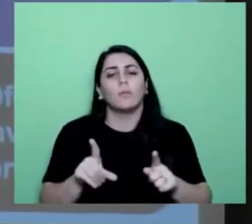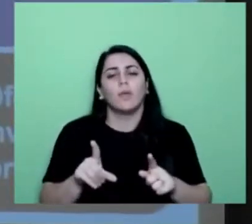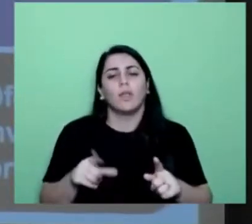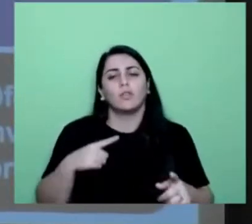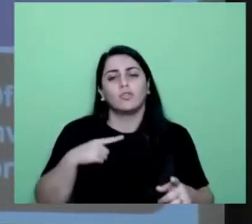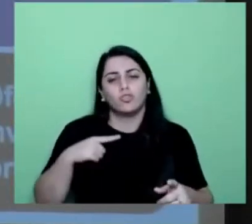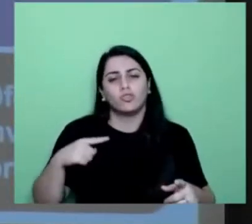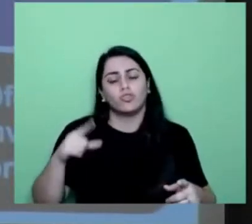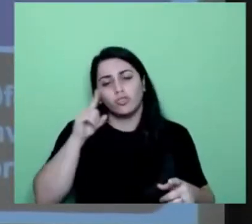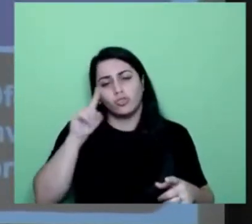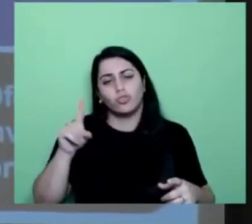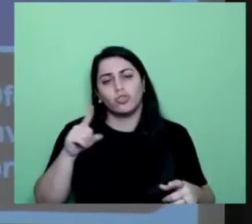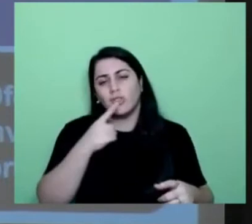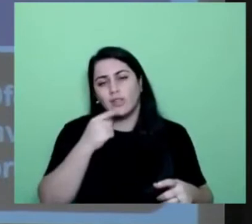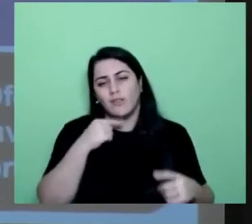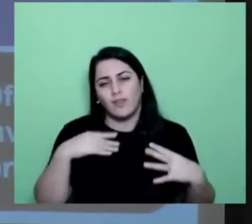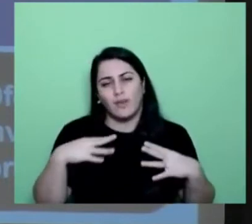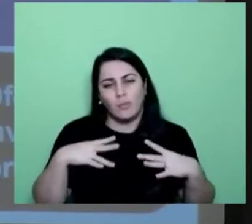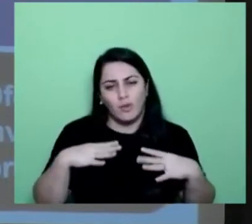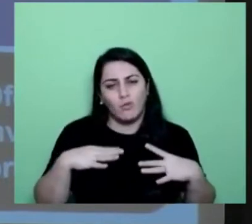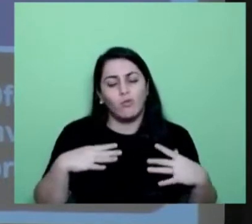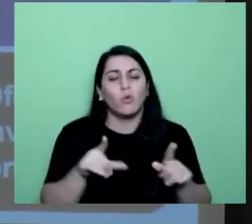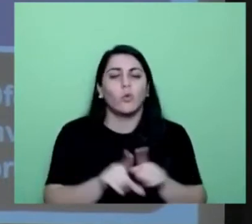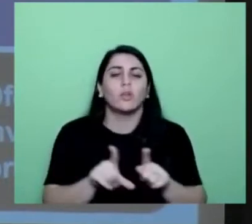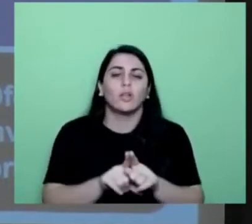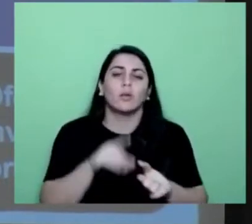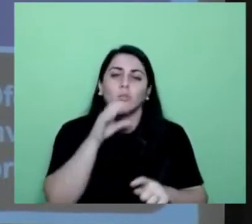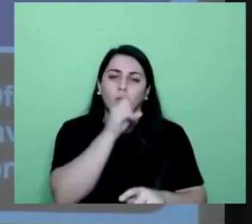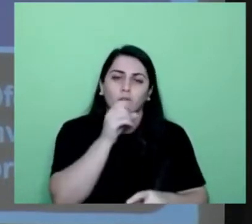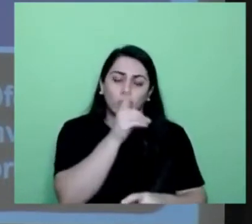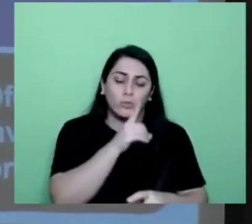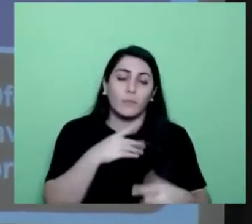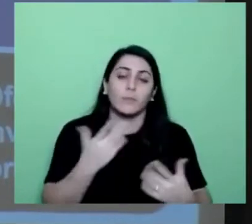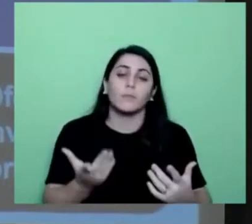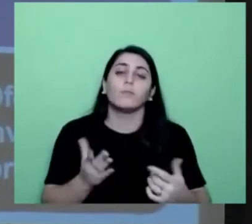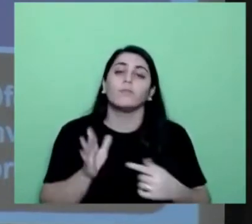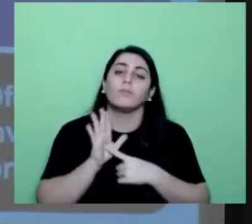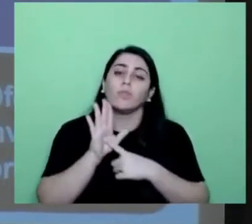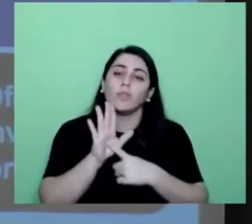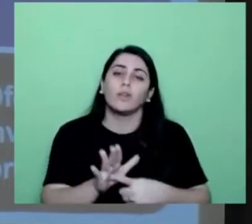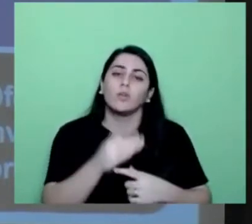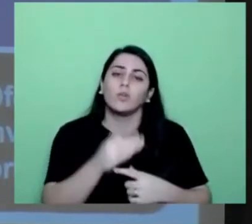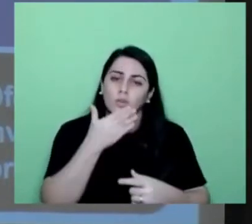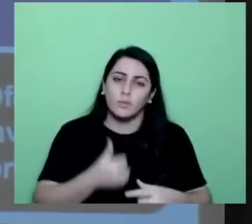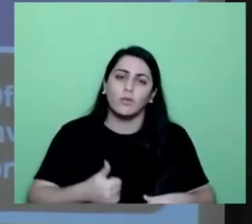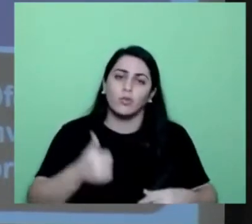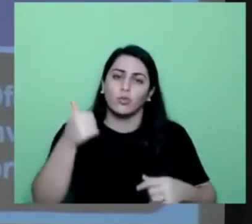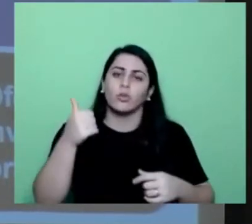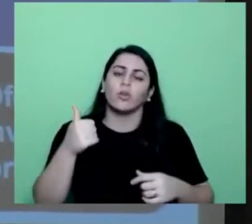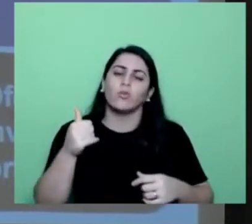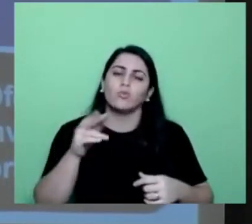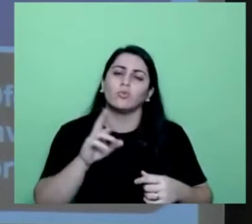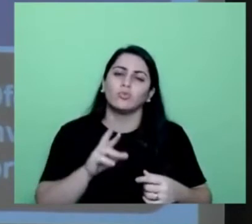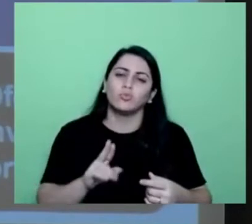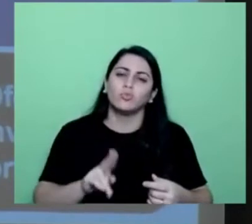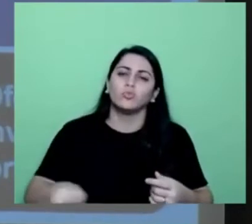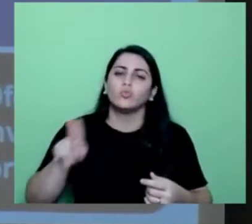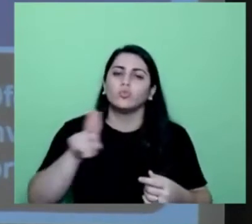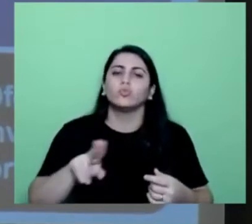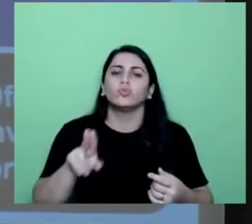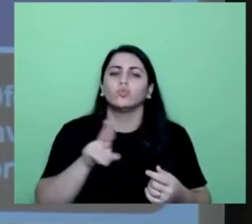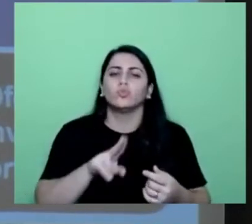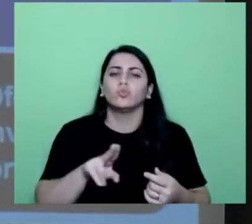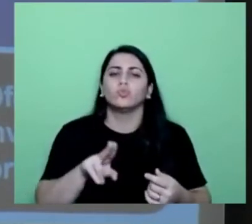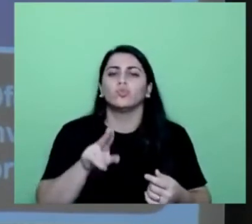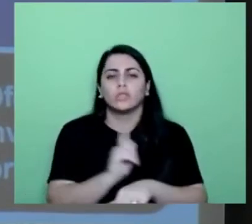integradas ao trabalho de abordagem e de acolhimento, facilitando os encaminhamentos e otimizando os recursos, preferencialmente, sobre uma mesma